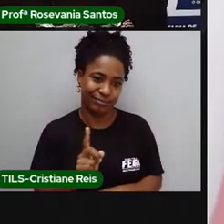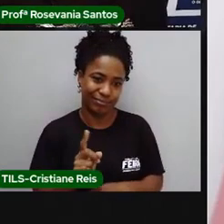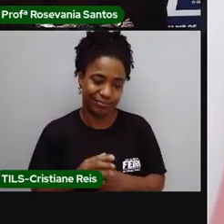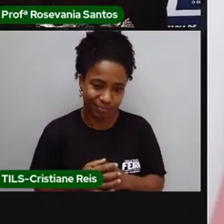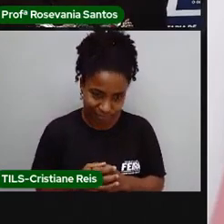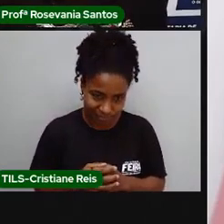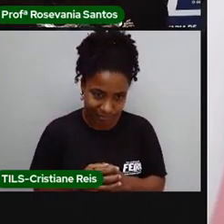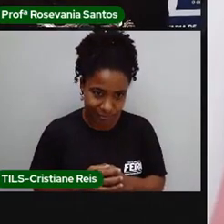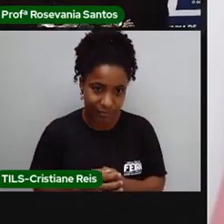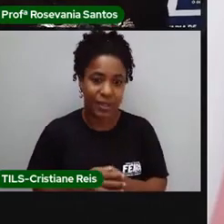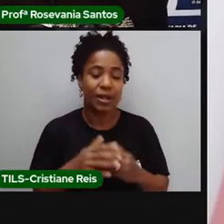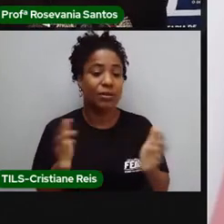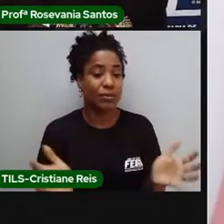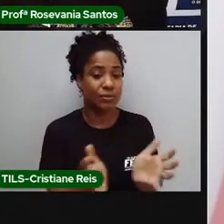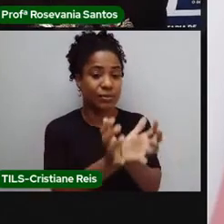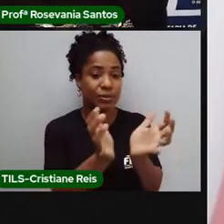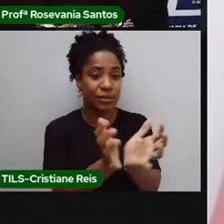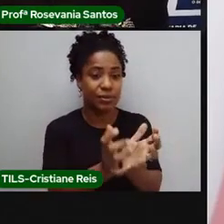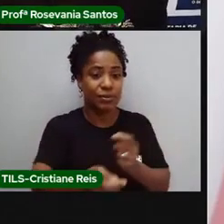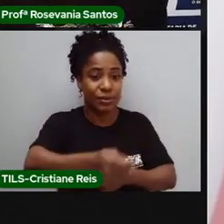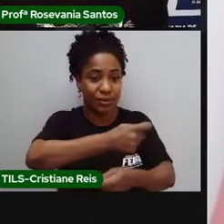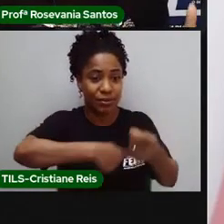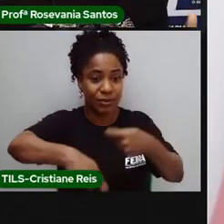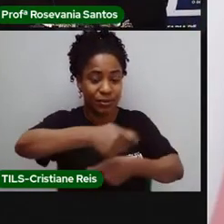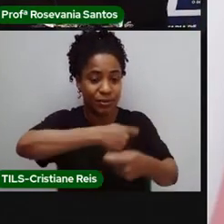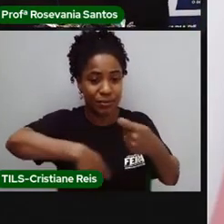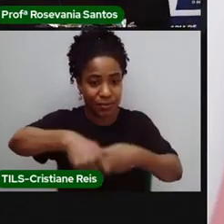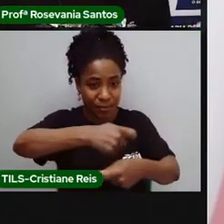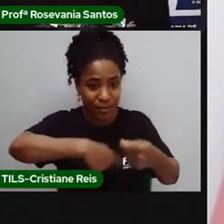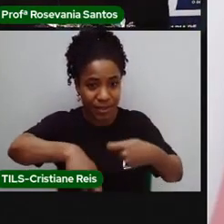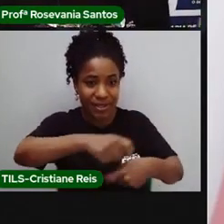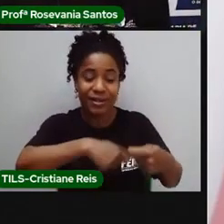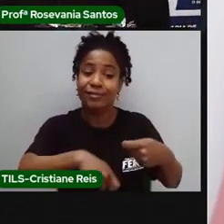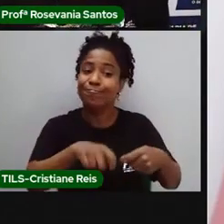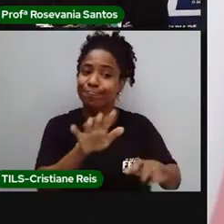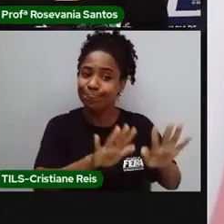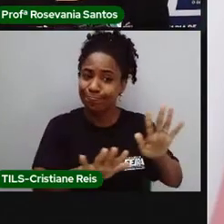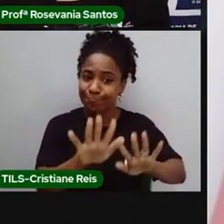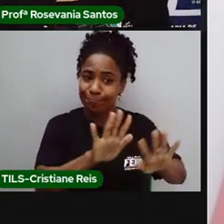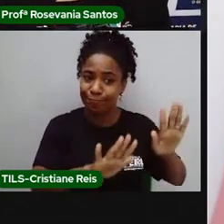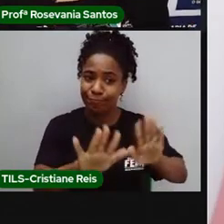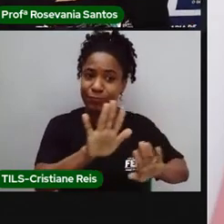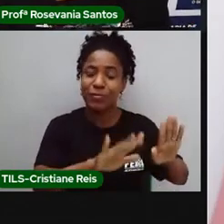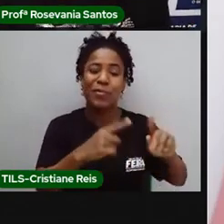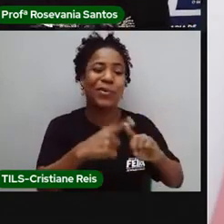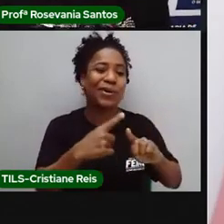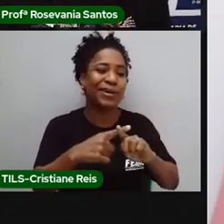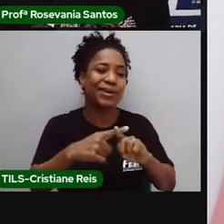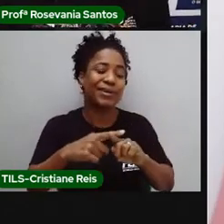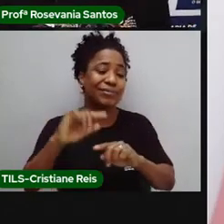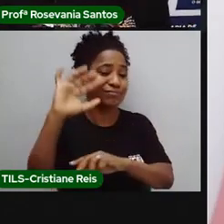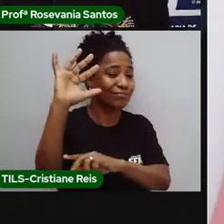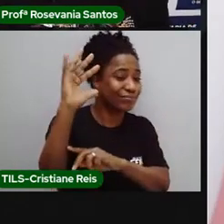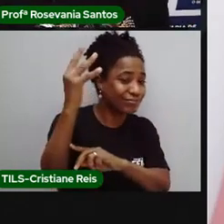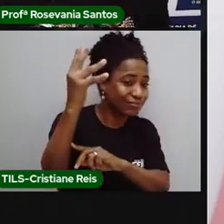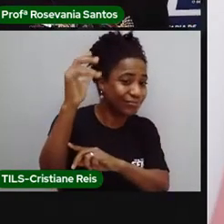setor, que é o setor da economia, é muito vulnerável, pois depende muito dos fenômenos da natureza. E aí, tem lugares que